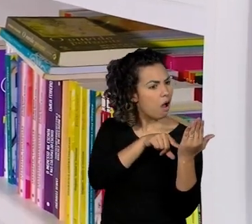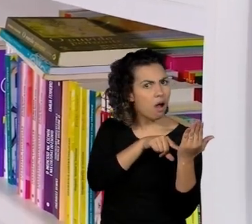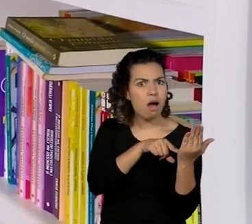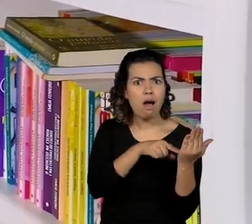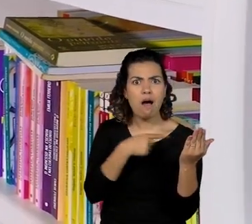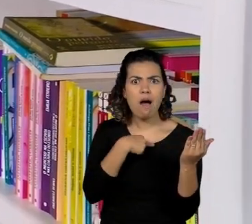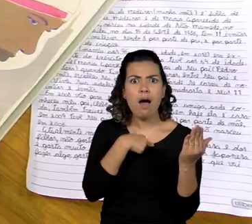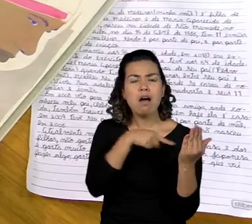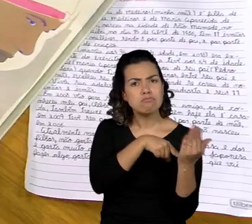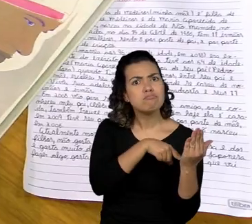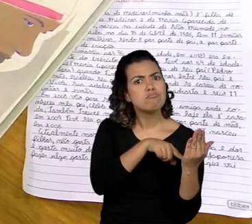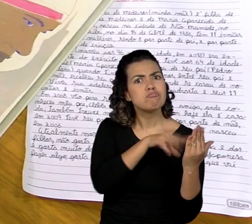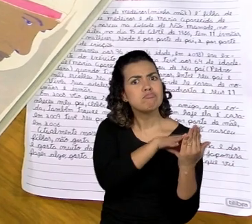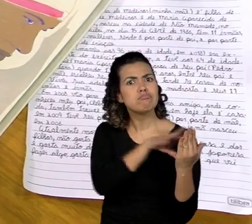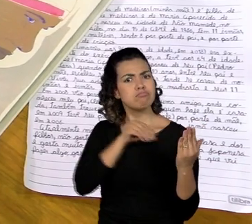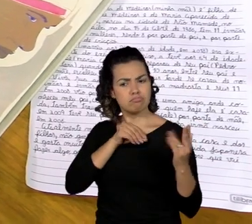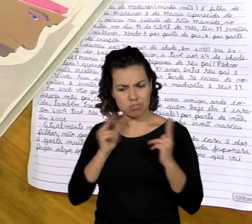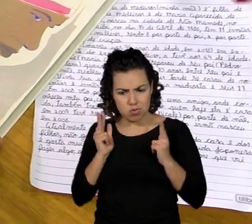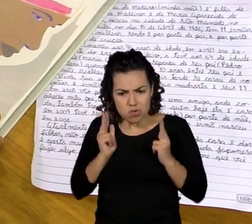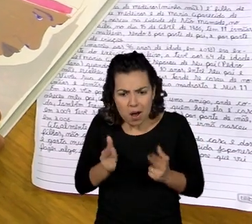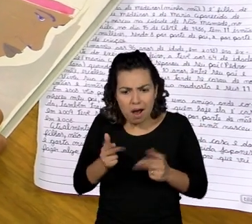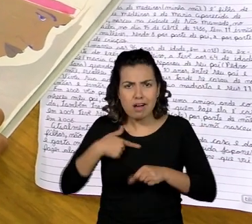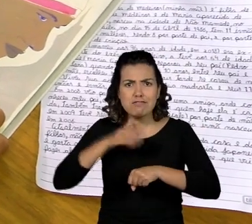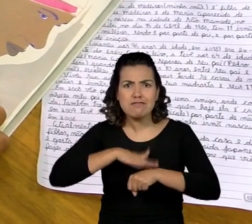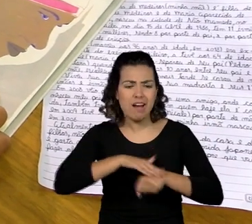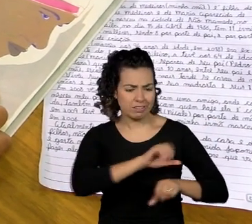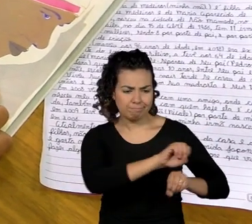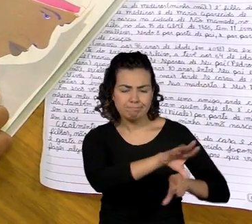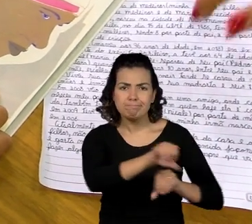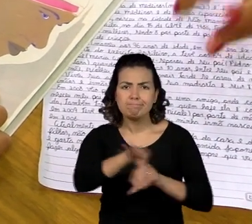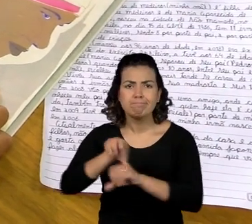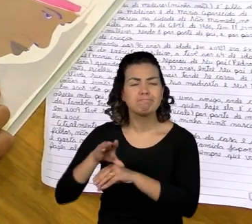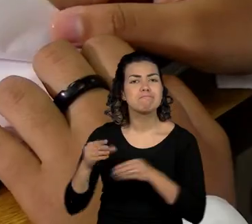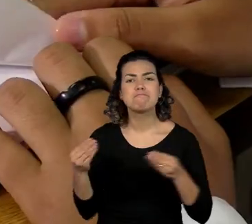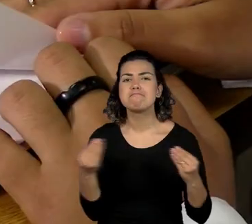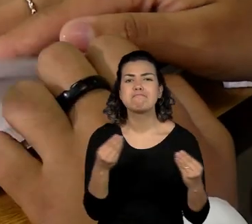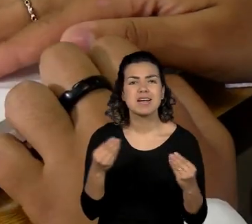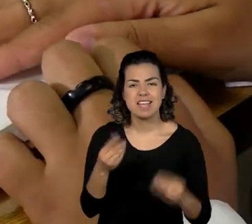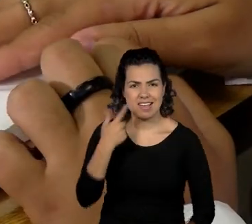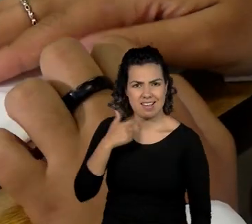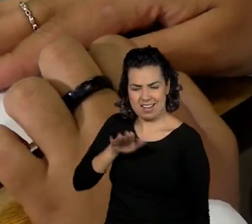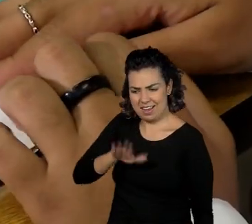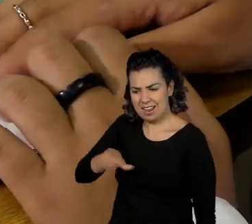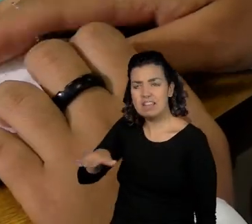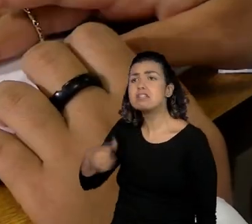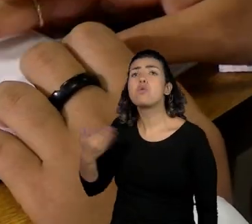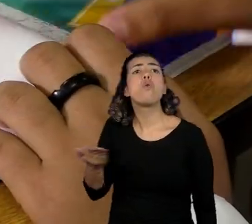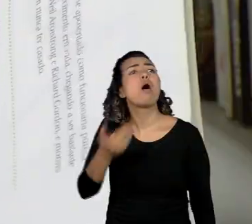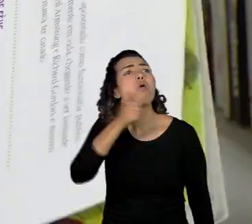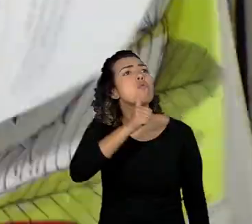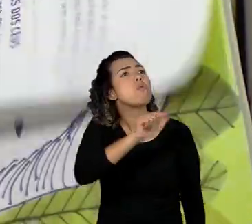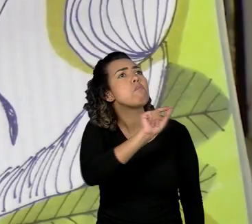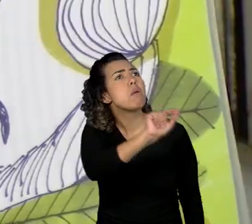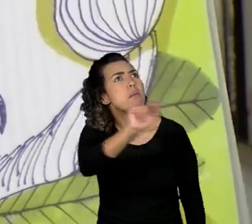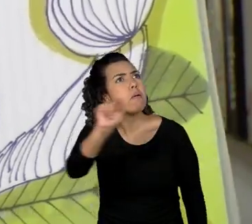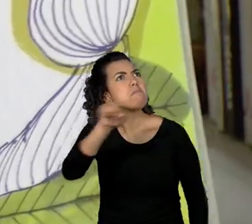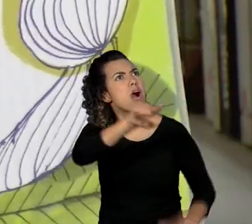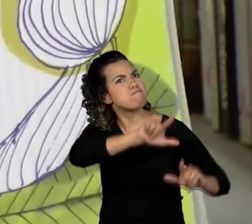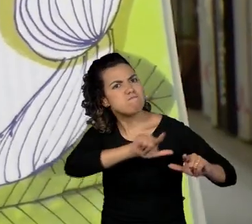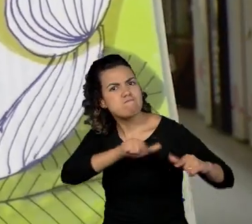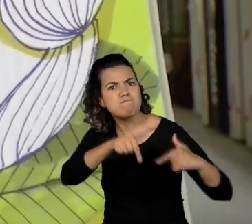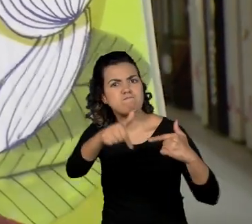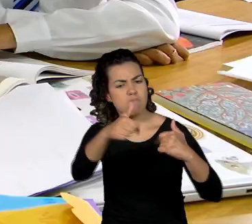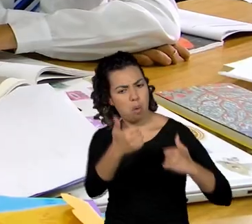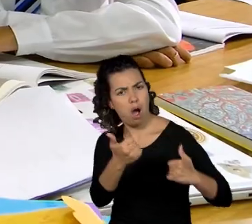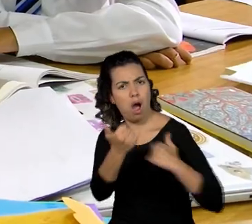dos alunos. A partir das leituras das histórias das mulheres, que lutaram pelos direitos de determinados grupos sociais,